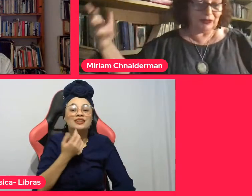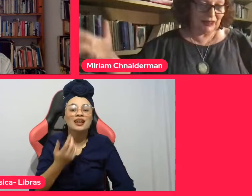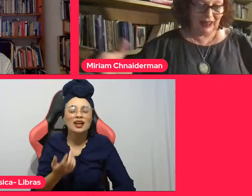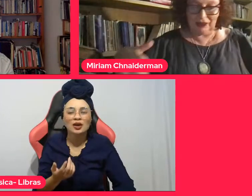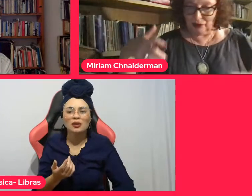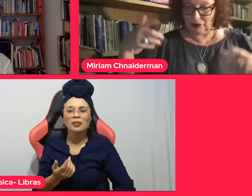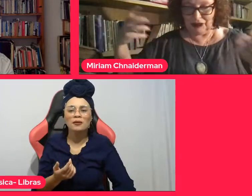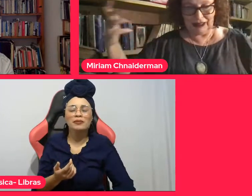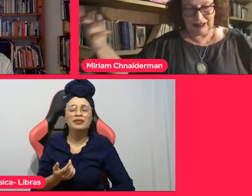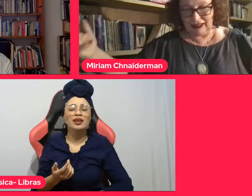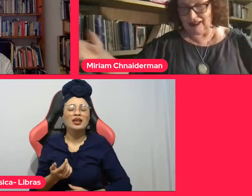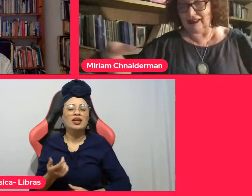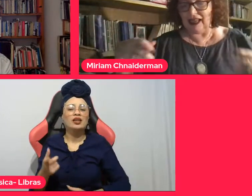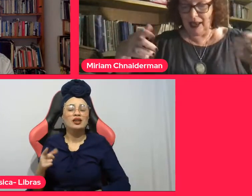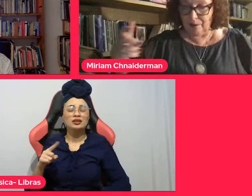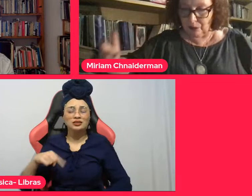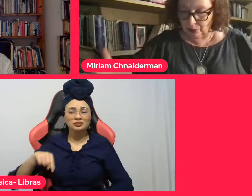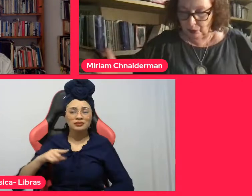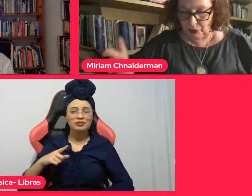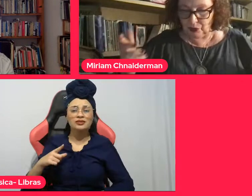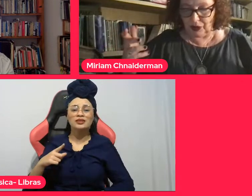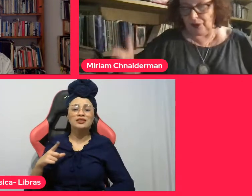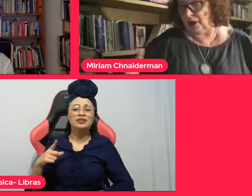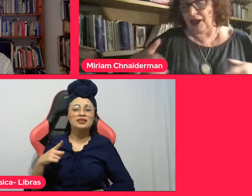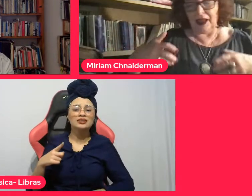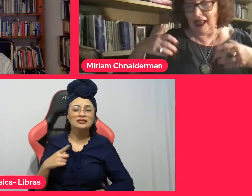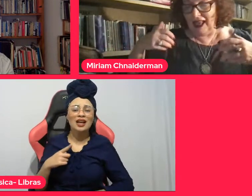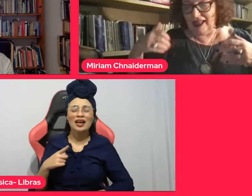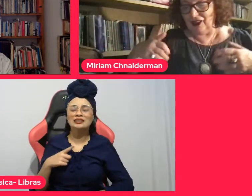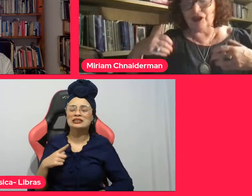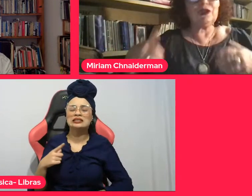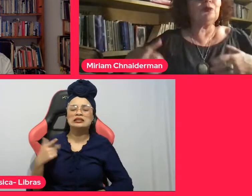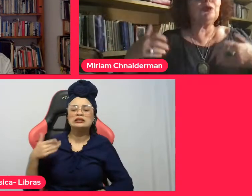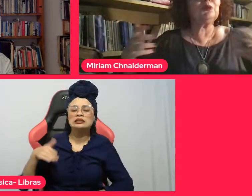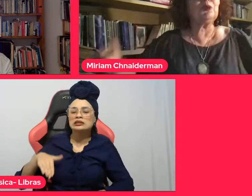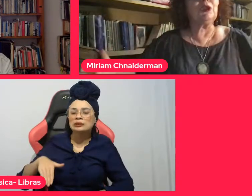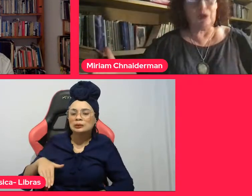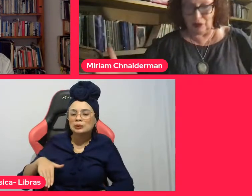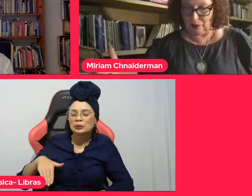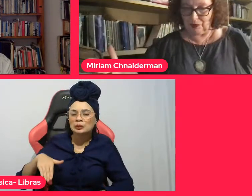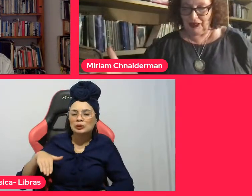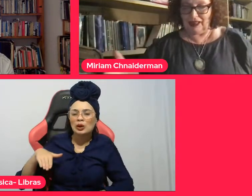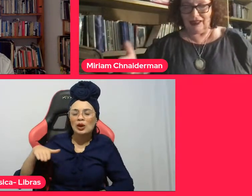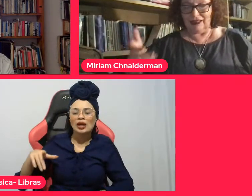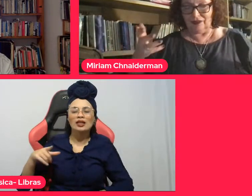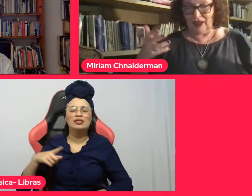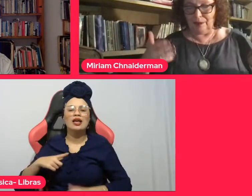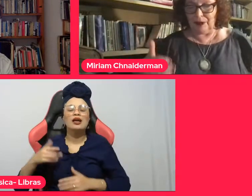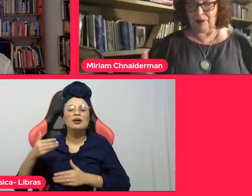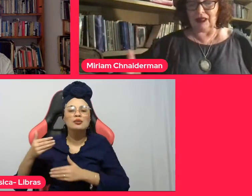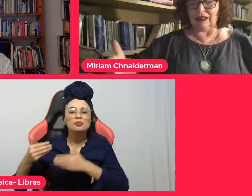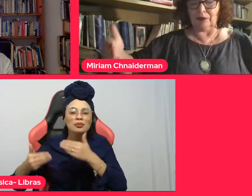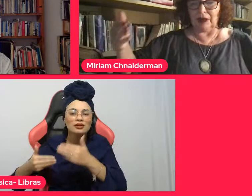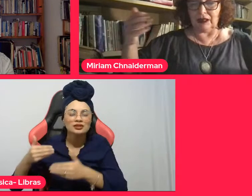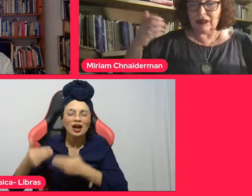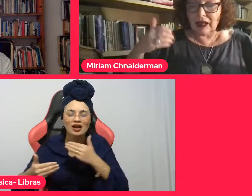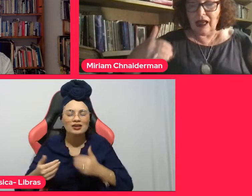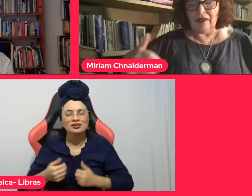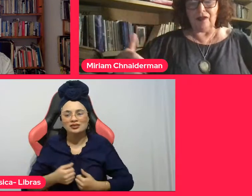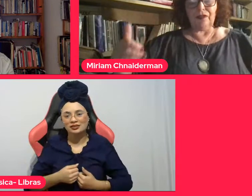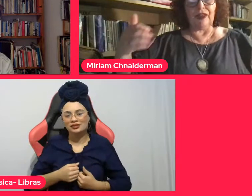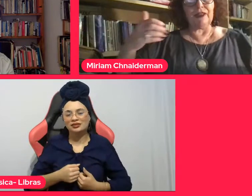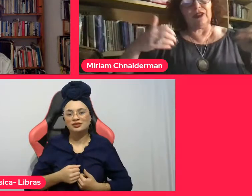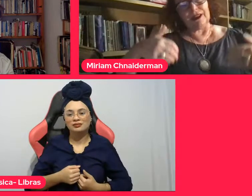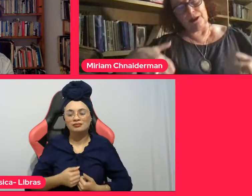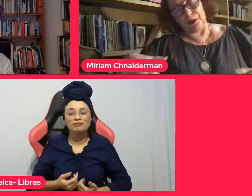identificações. A gente é muito... Nós somos muitos, porque a gente vai permanentemente